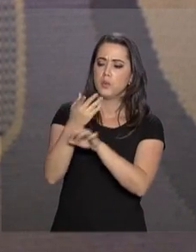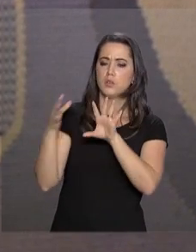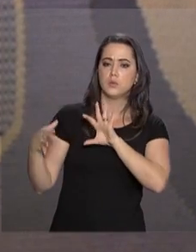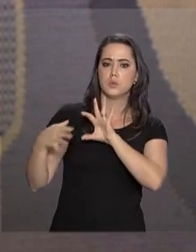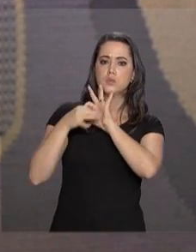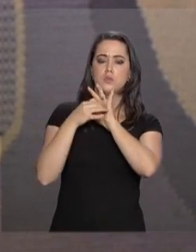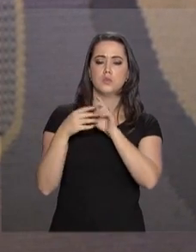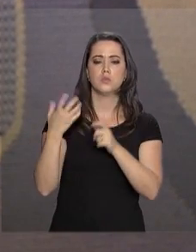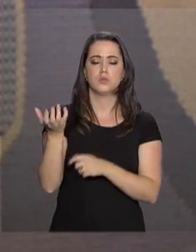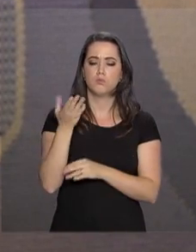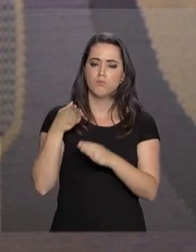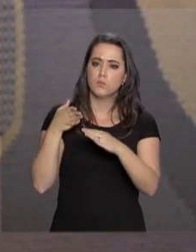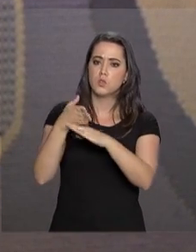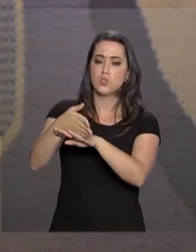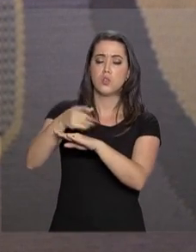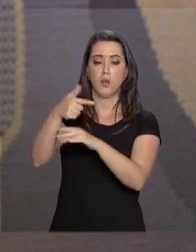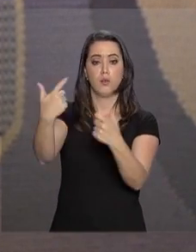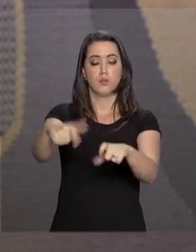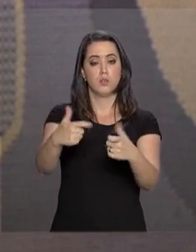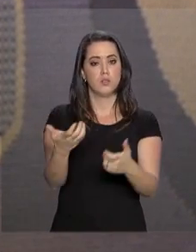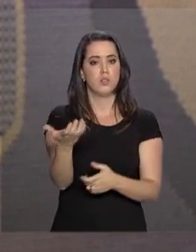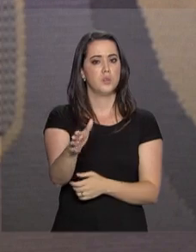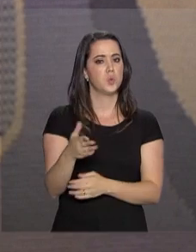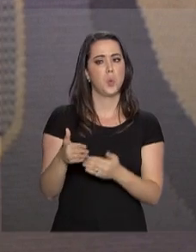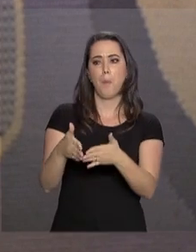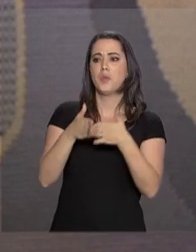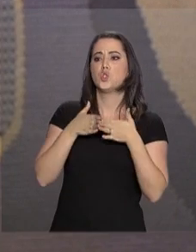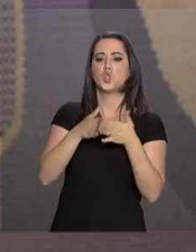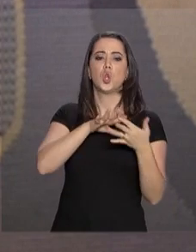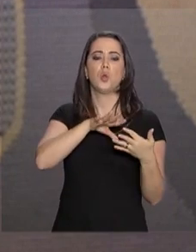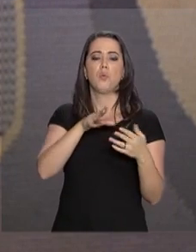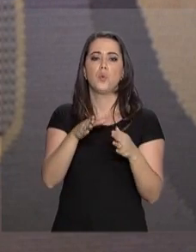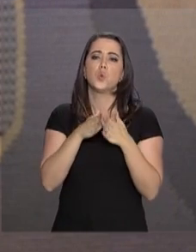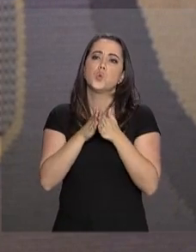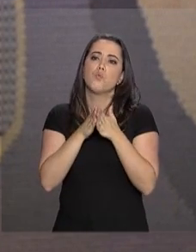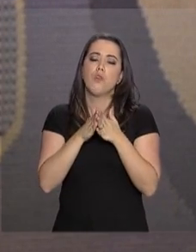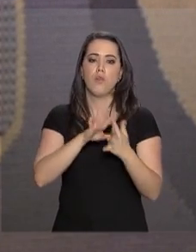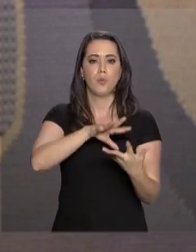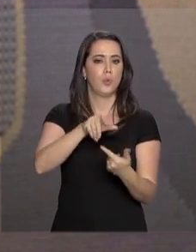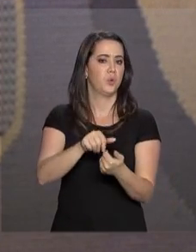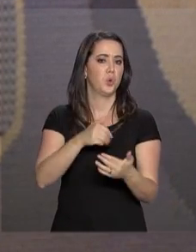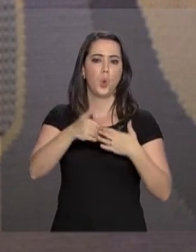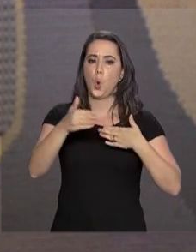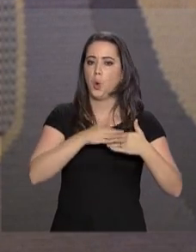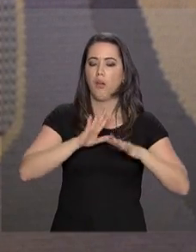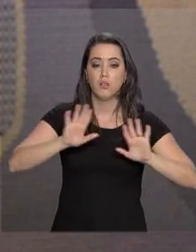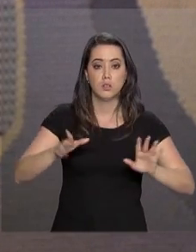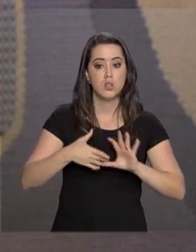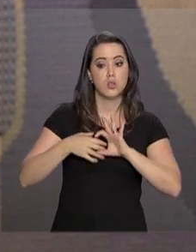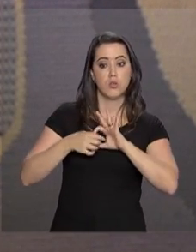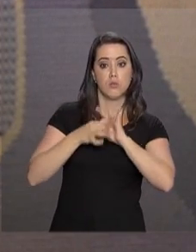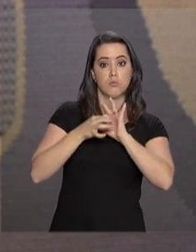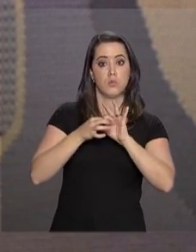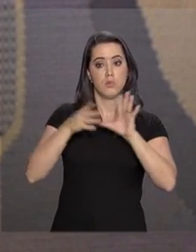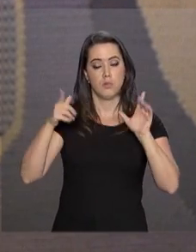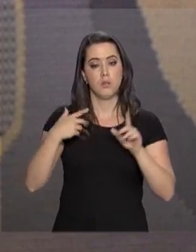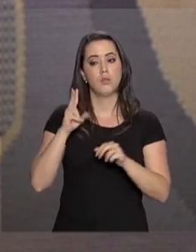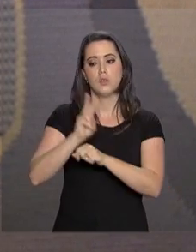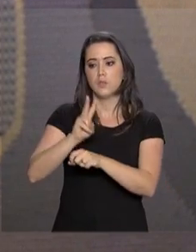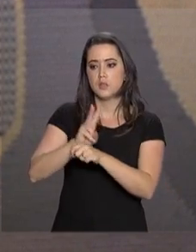permitam chegar aonde queremos. Não perderemos permissão à ordem global, o que quer que ela seja. Defenderemos a liberdade e a vida.